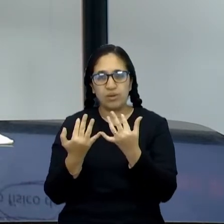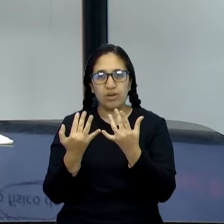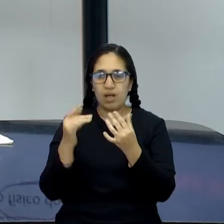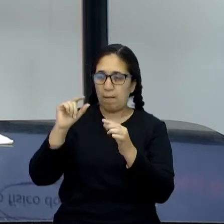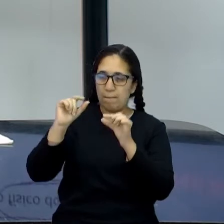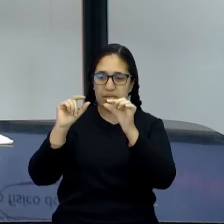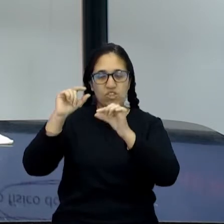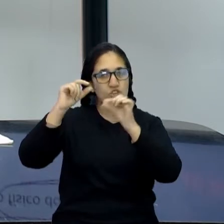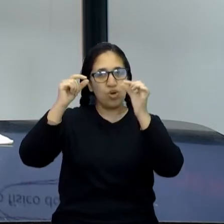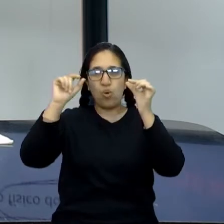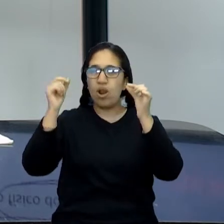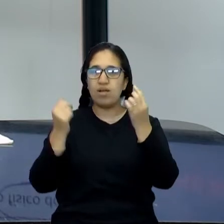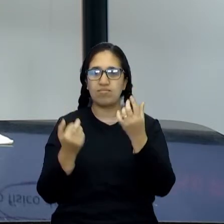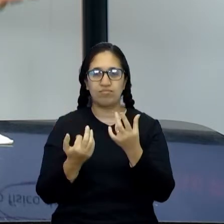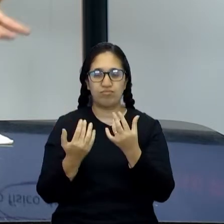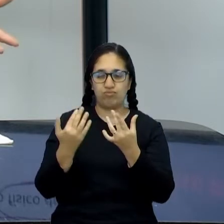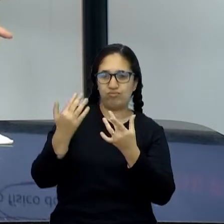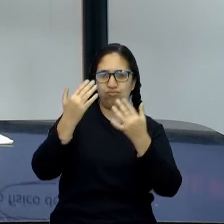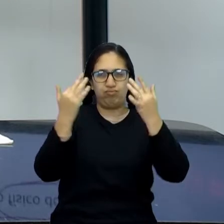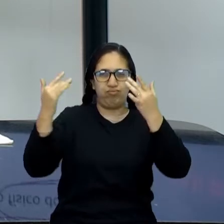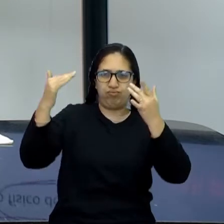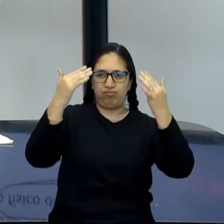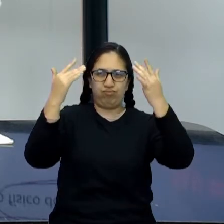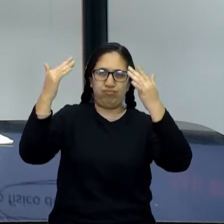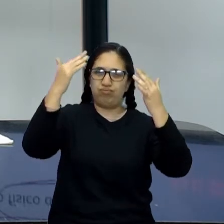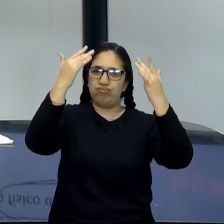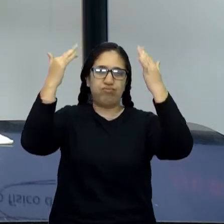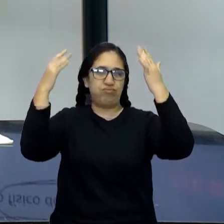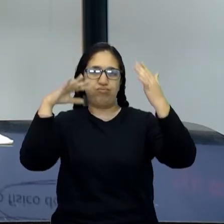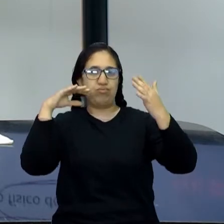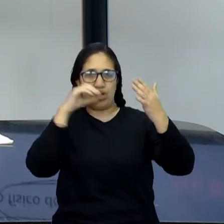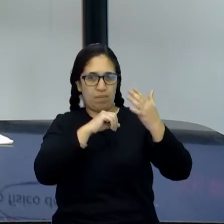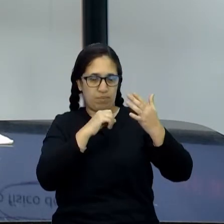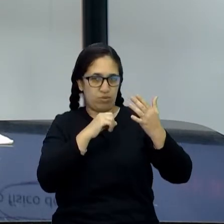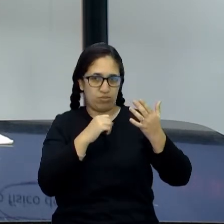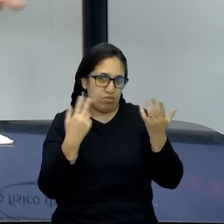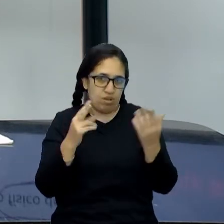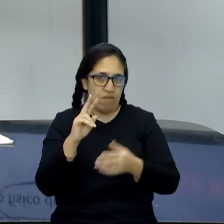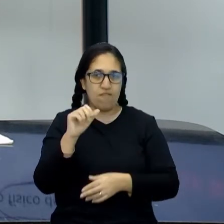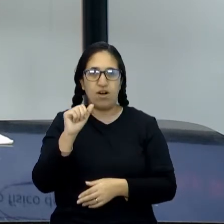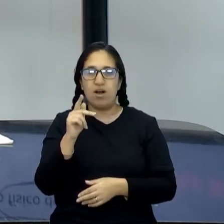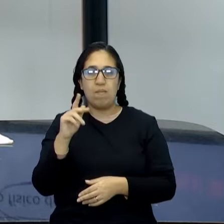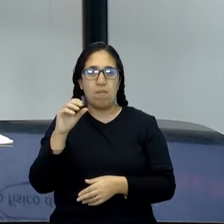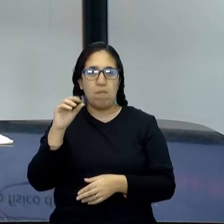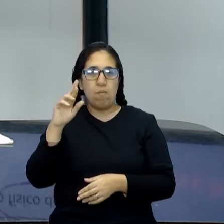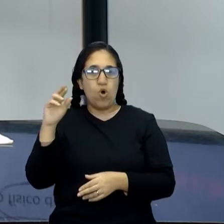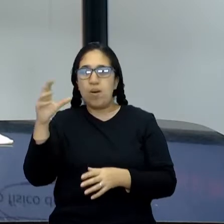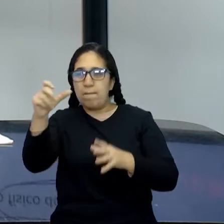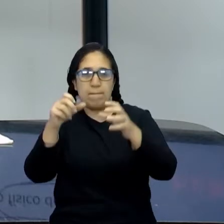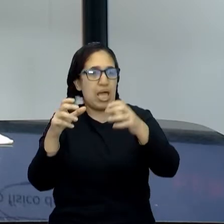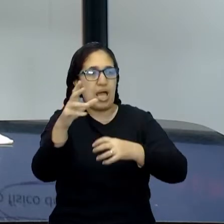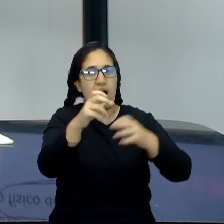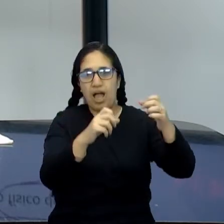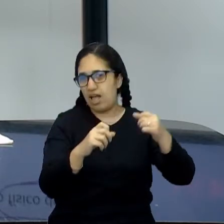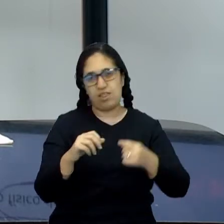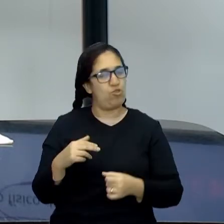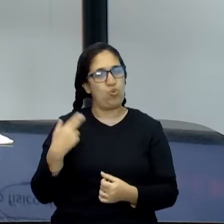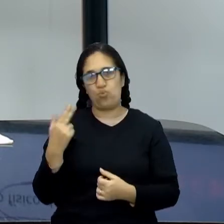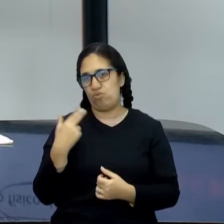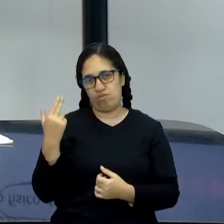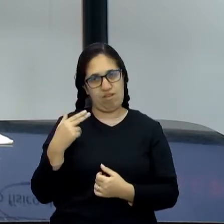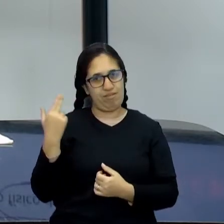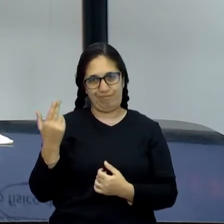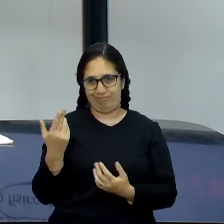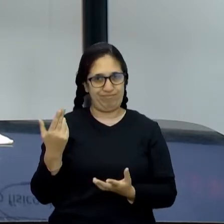se movimentam muito rapidamente, porque o vapor a gente não tem muito controle, né? A gente não consegue pegar o gás. Ela